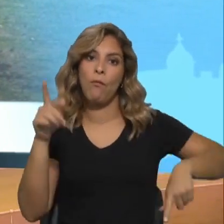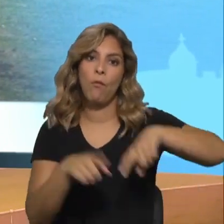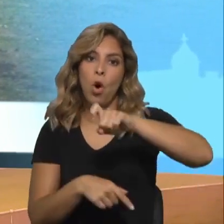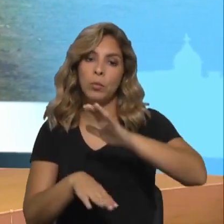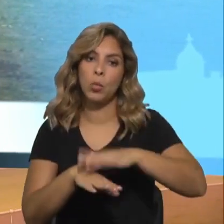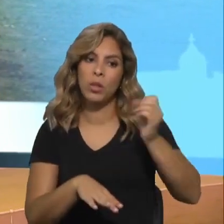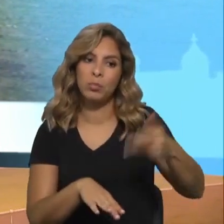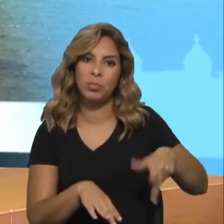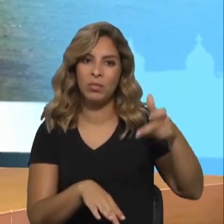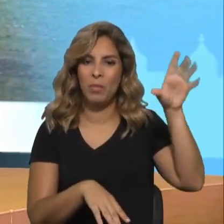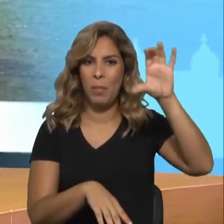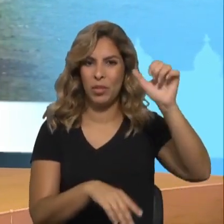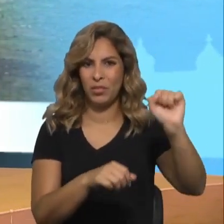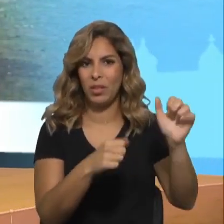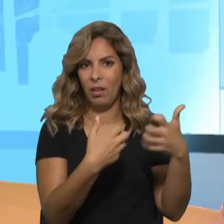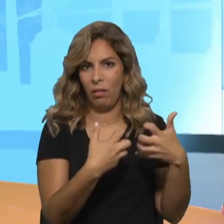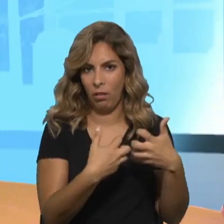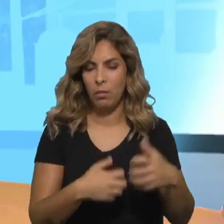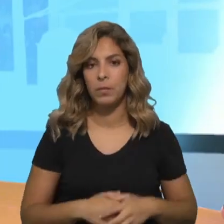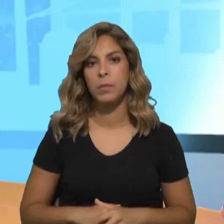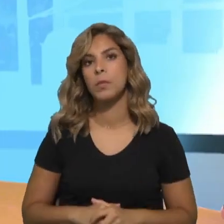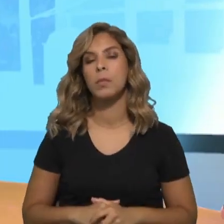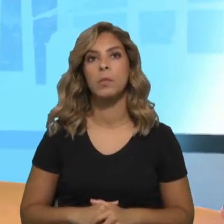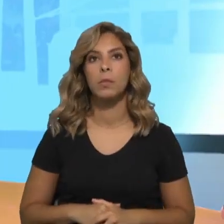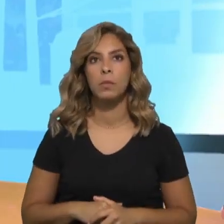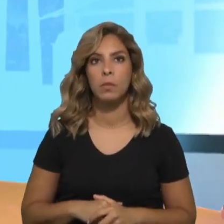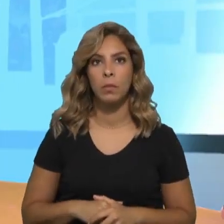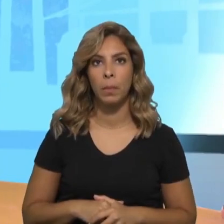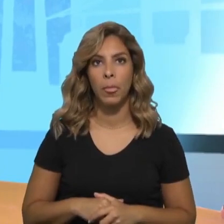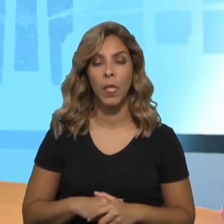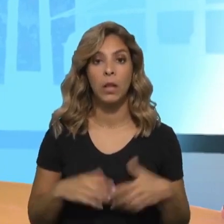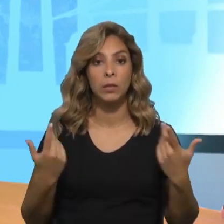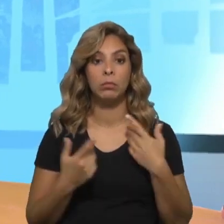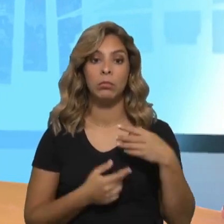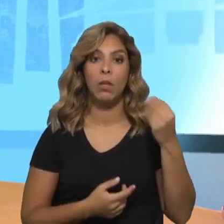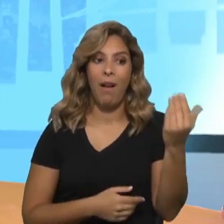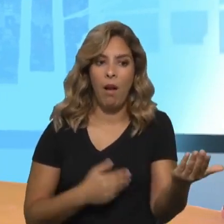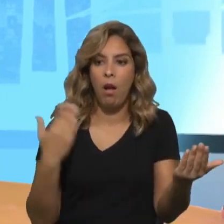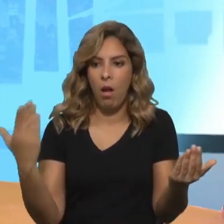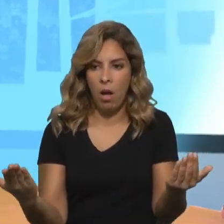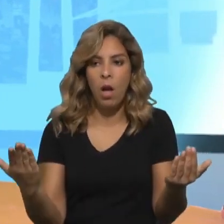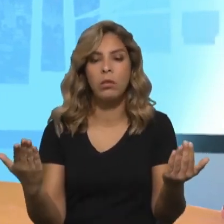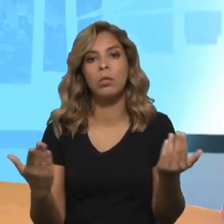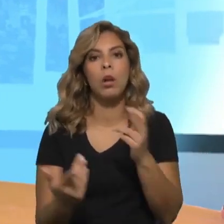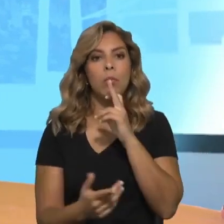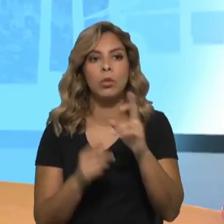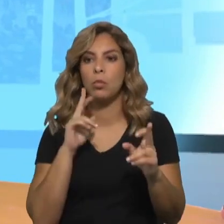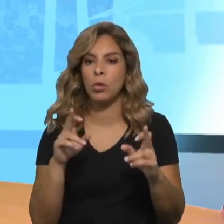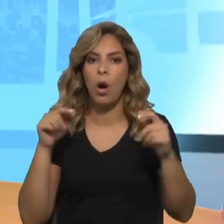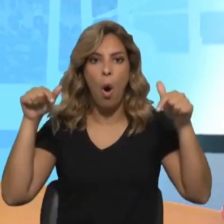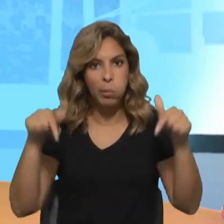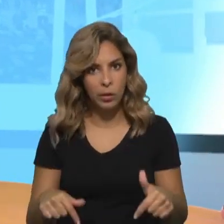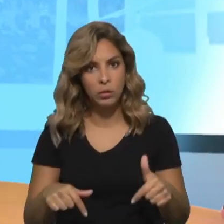nos próximos anos. São equipamentos para uma resposta imediata, quando os refugiados